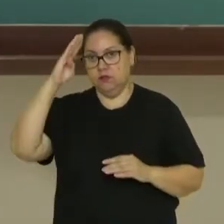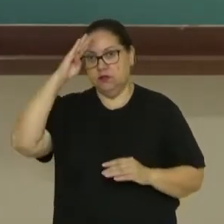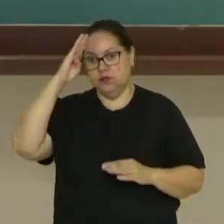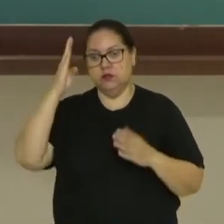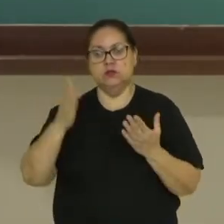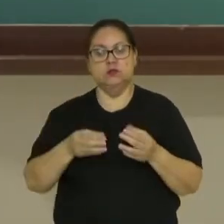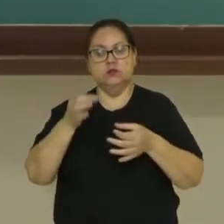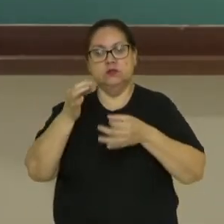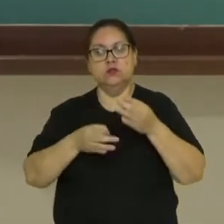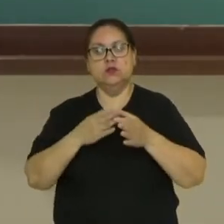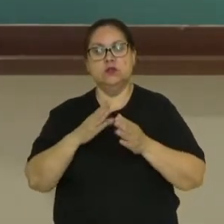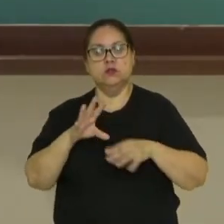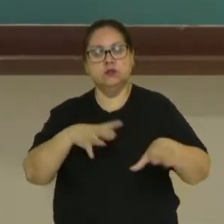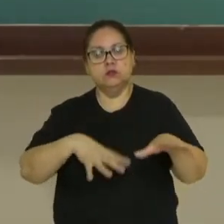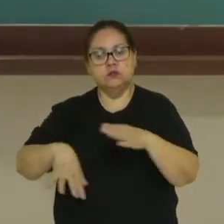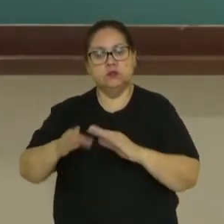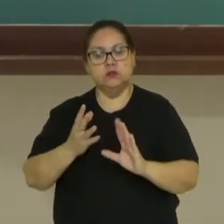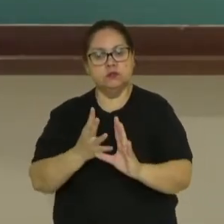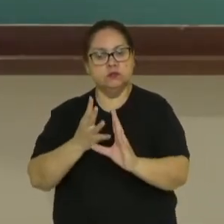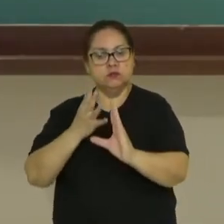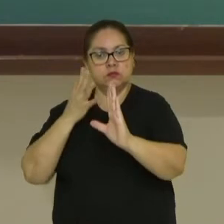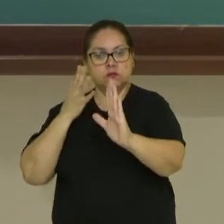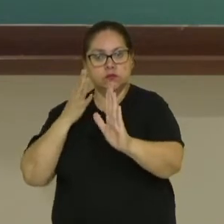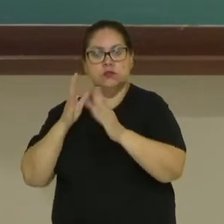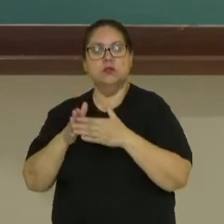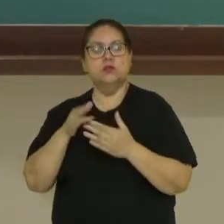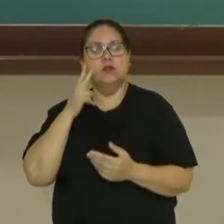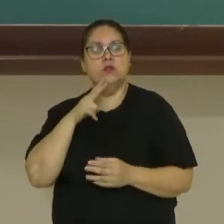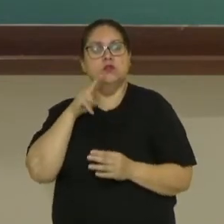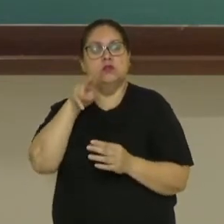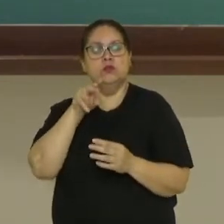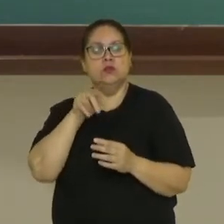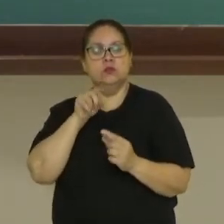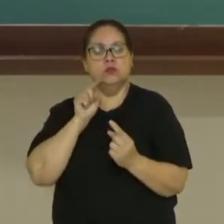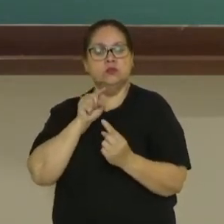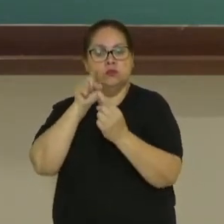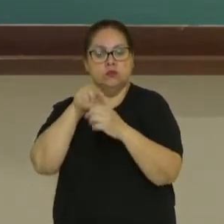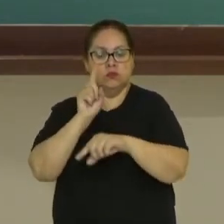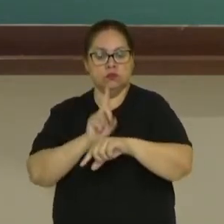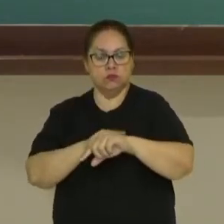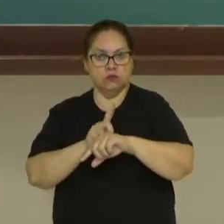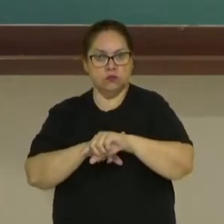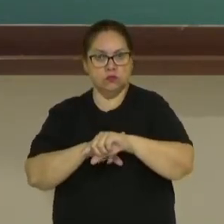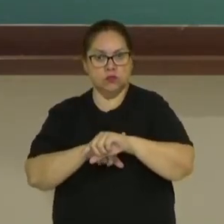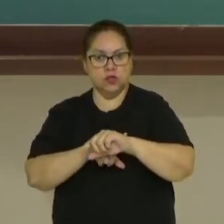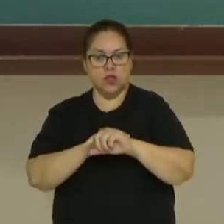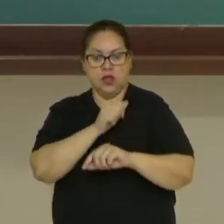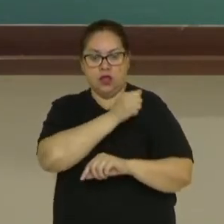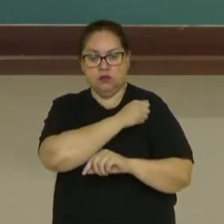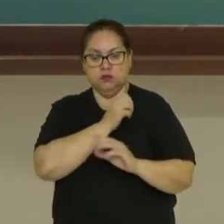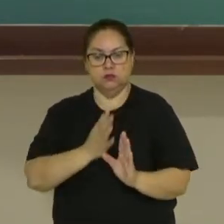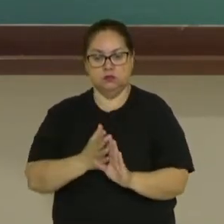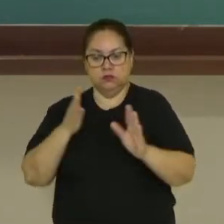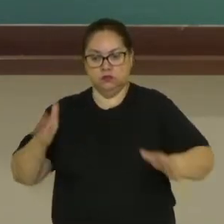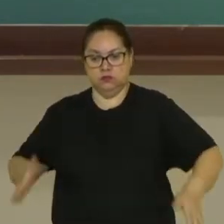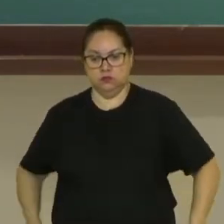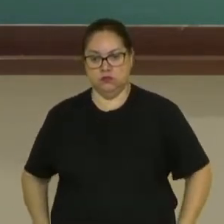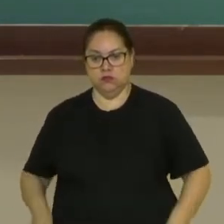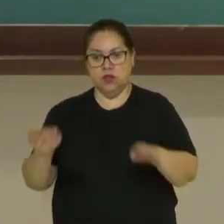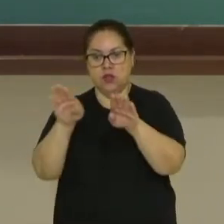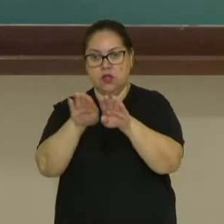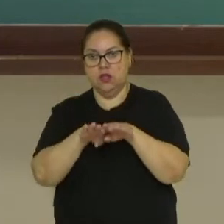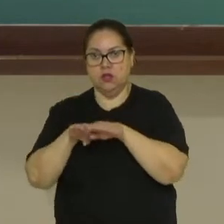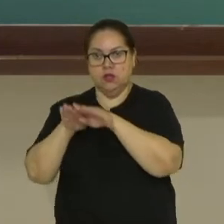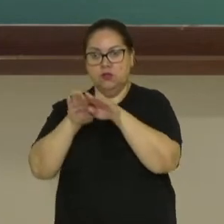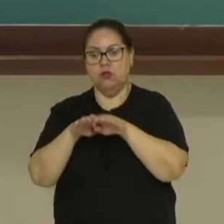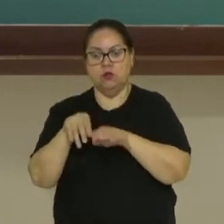está justamente nessa organização de formatura, que ela visa justamente ser um momento em que os alunos se posicionam como iguais, é